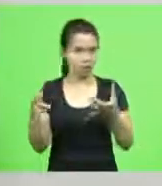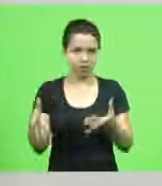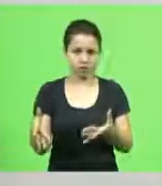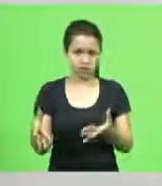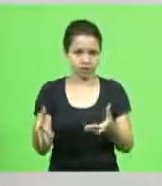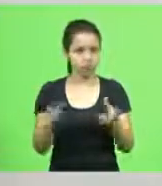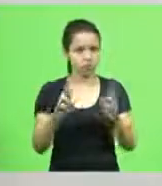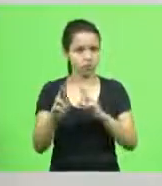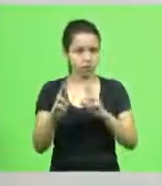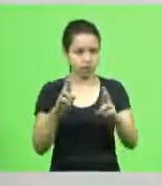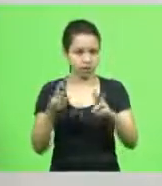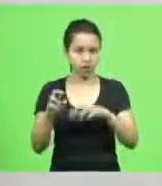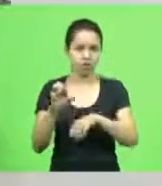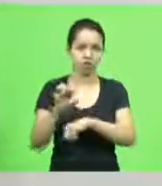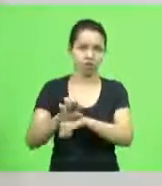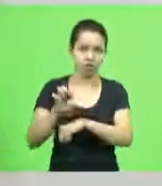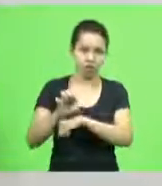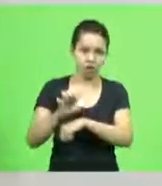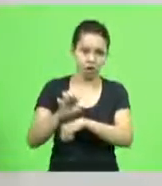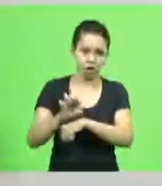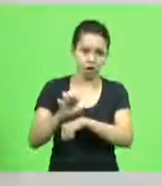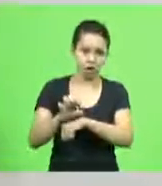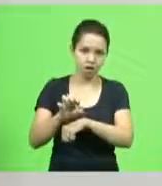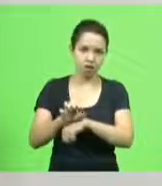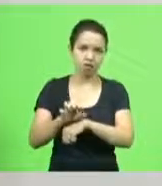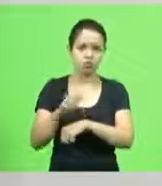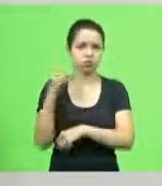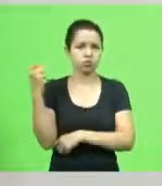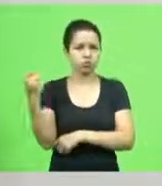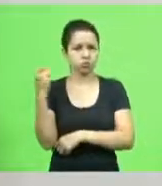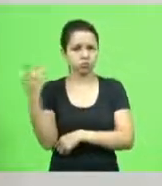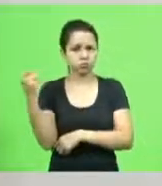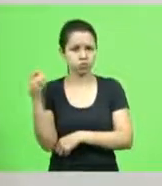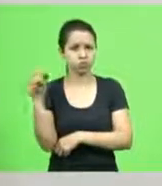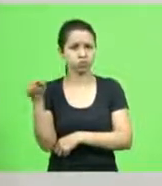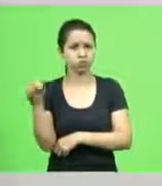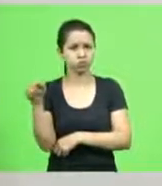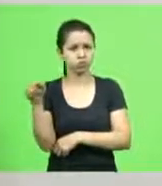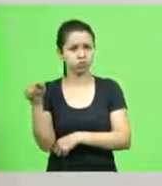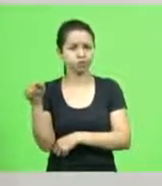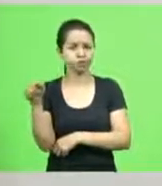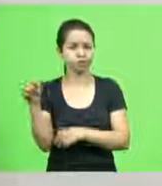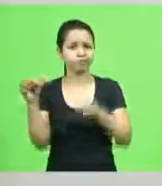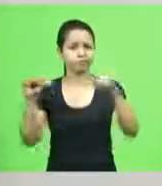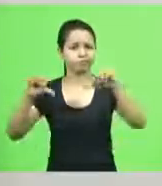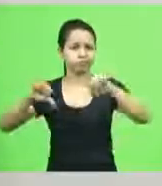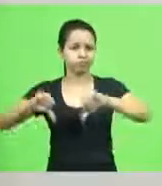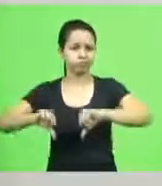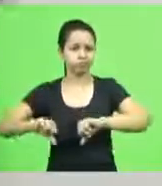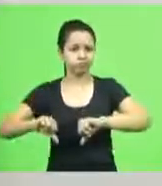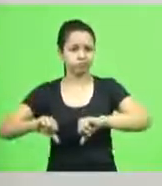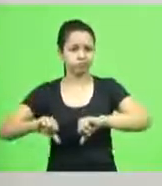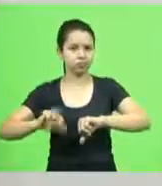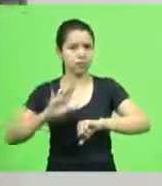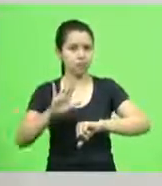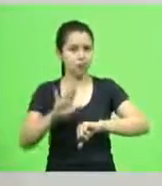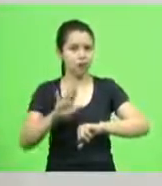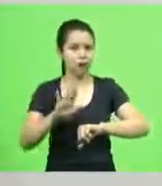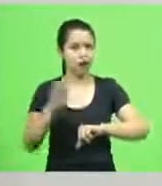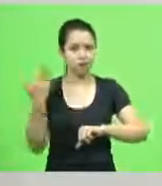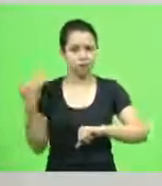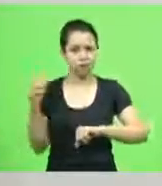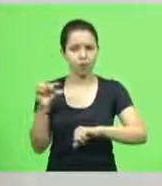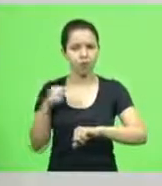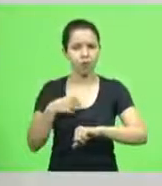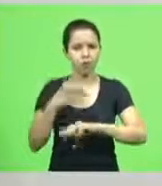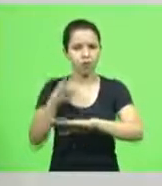de rodovias estaduais que o grande do sul está em crise mas eu tive agora recentemente no grande do sul e as rodovias